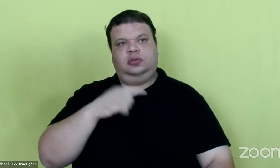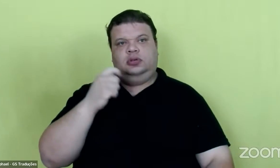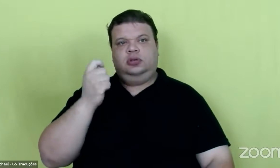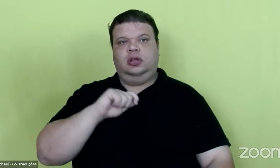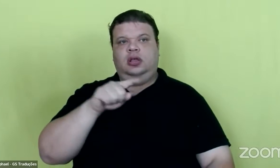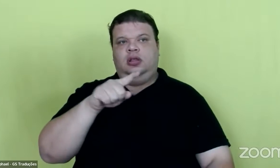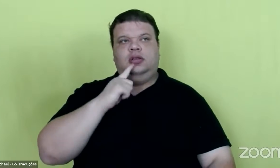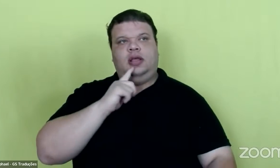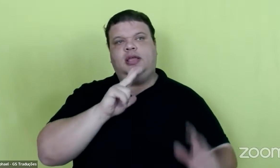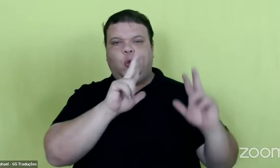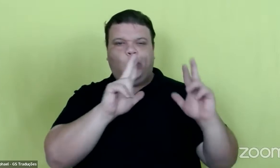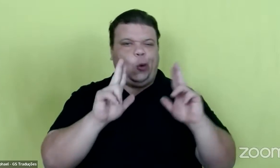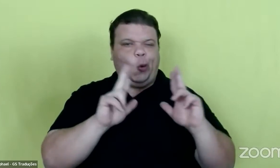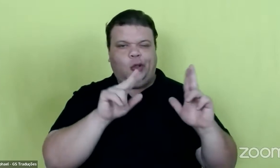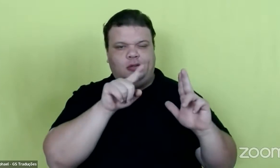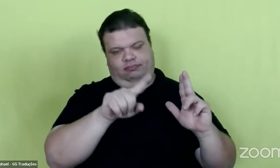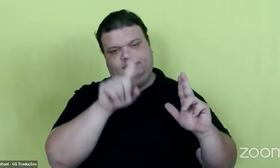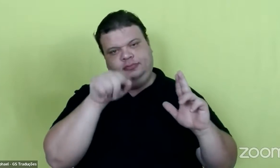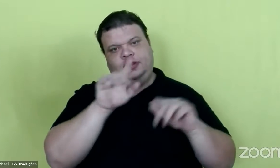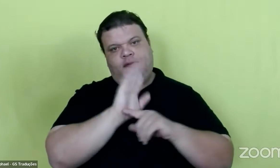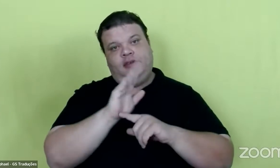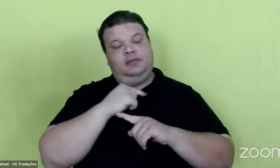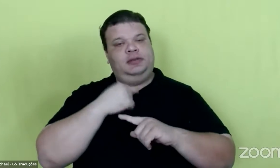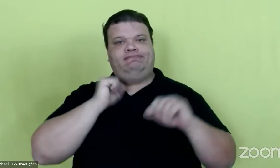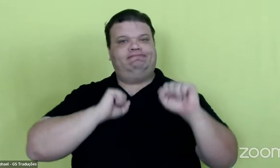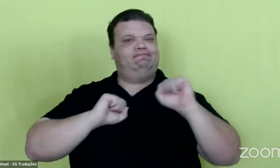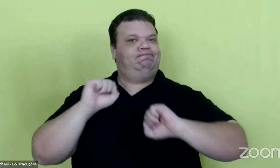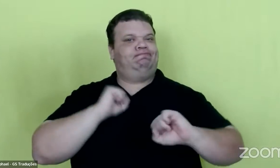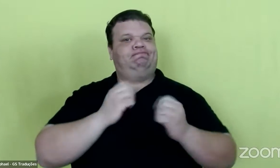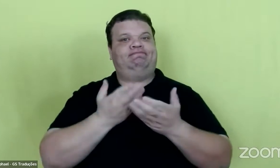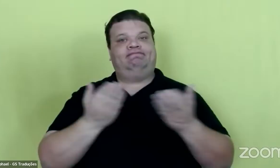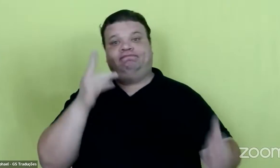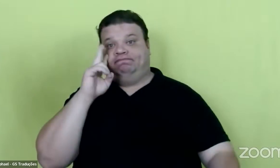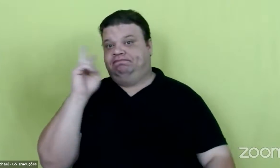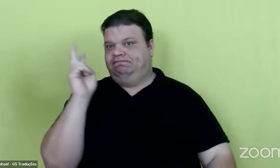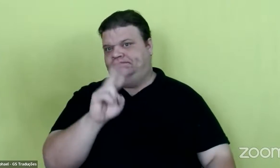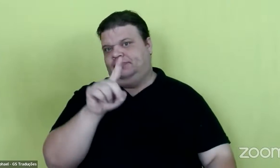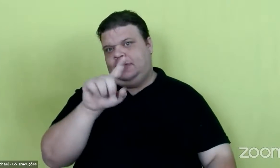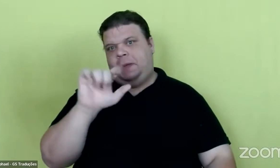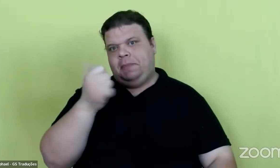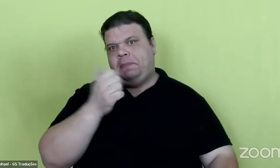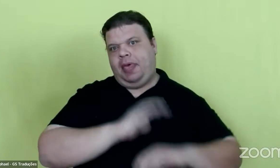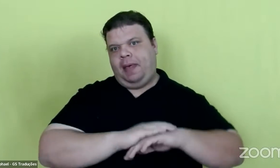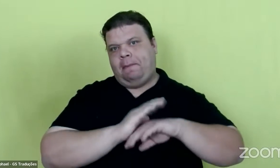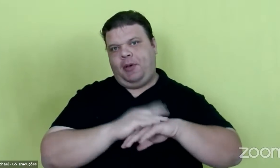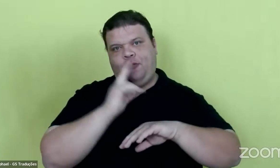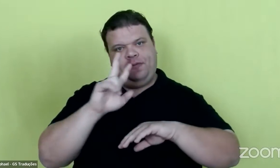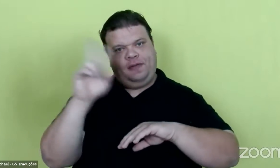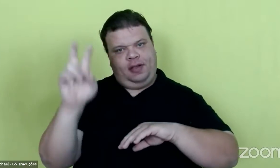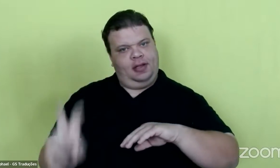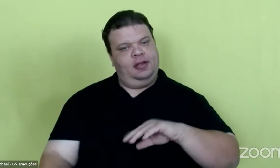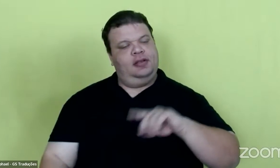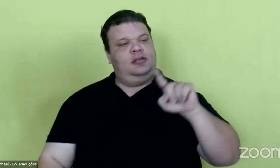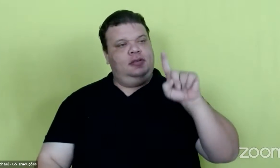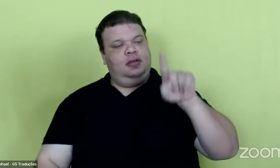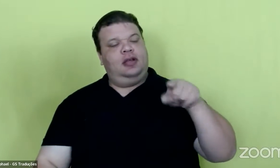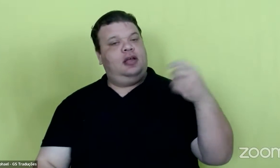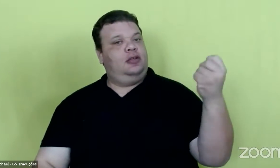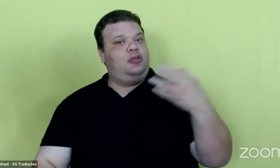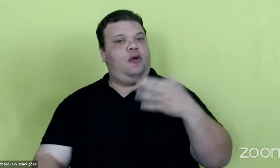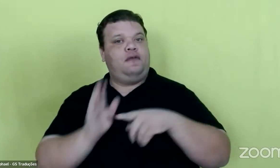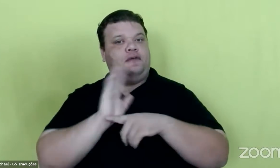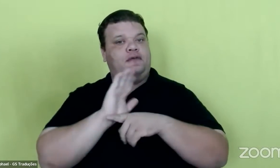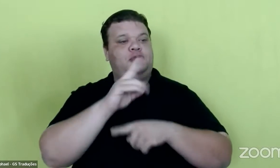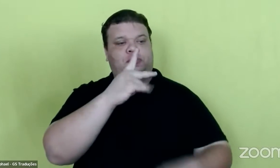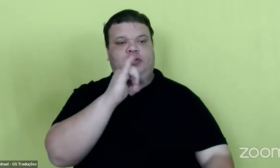retoques nesse vídeo, mas eu fiquei ansiosa para que vocês vissem de primeira mão o nosso vídeo do PIBIC e